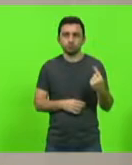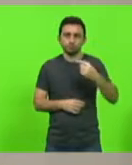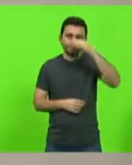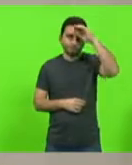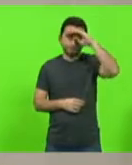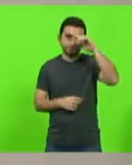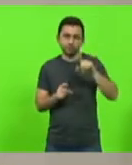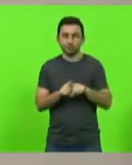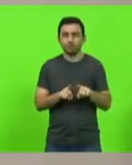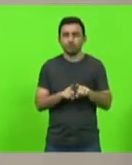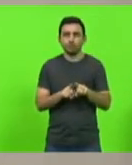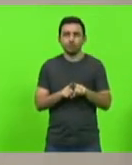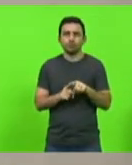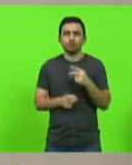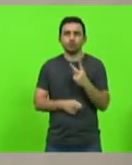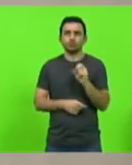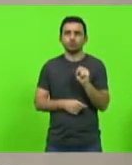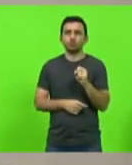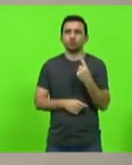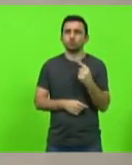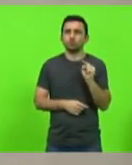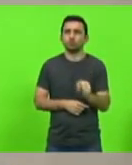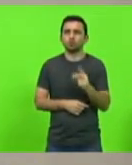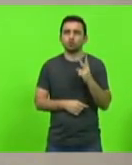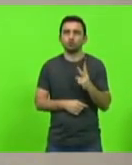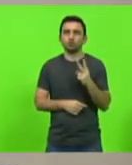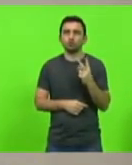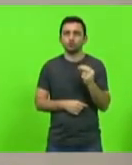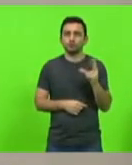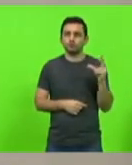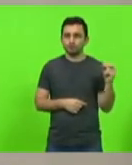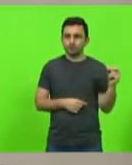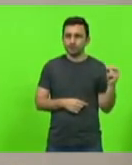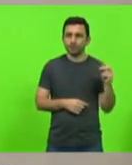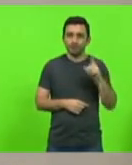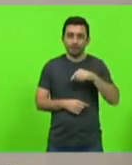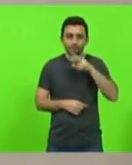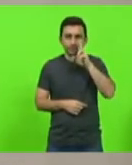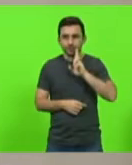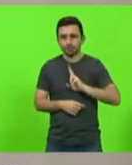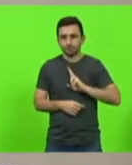281.2 de 2020, autor deputado Ivan Nats.